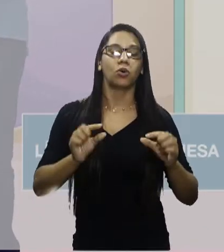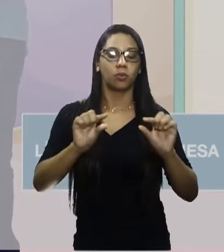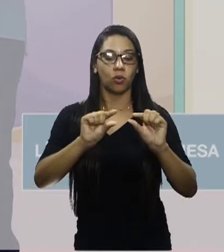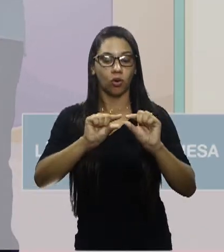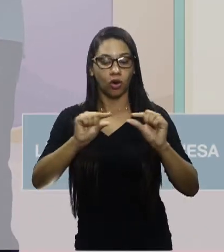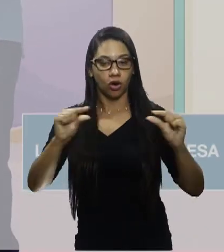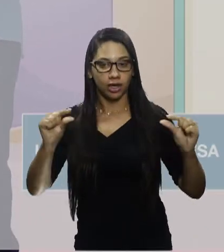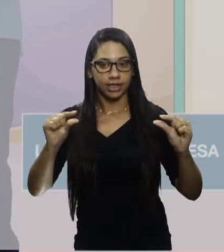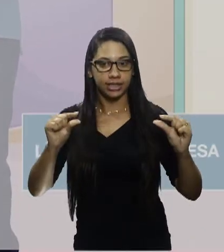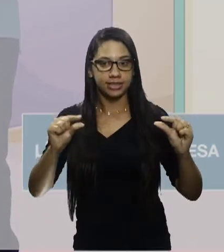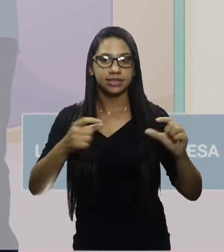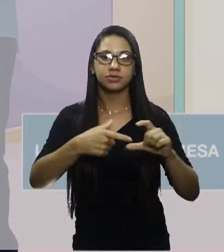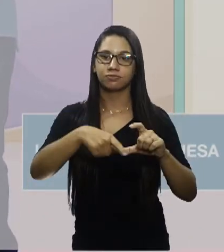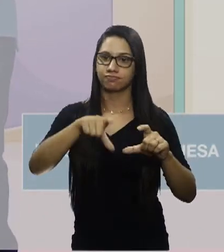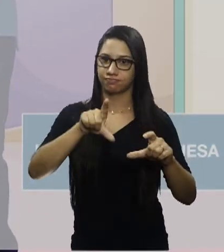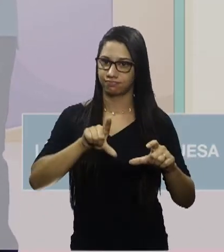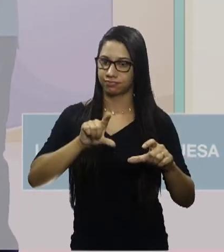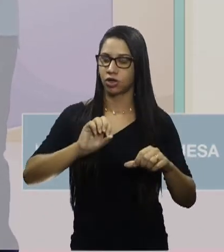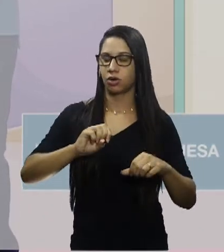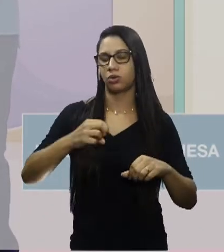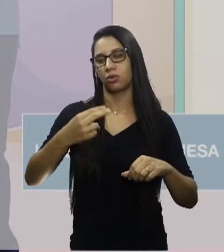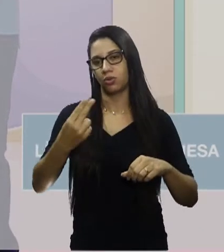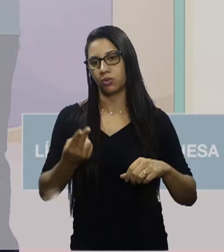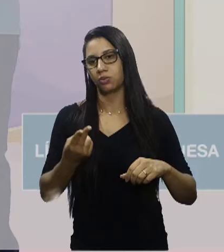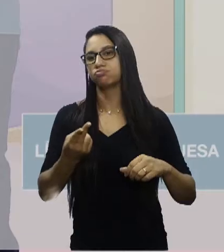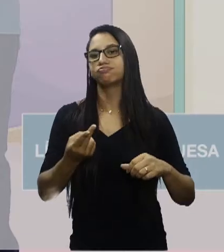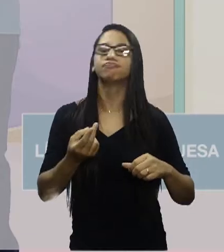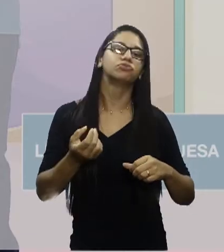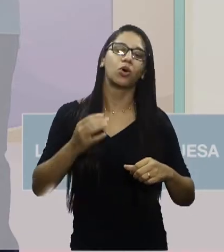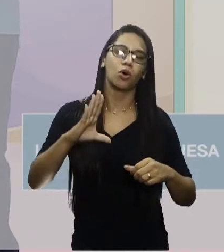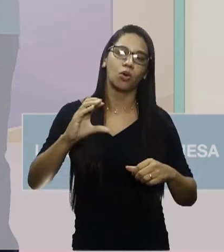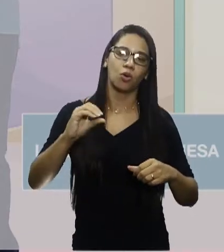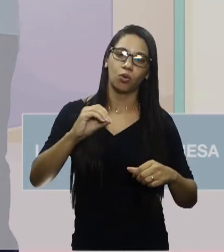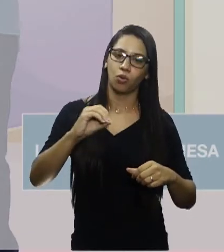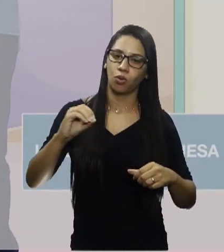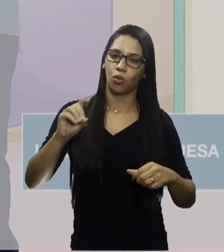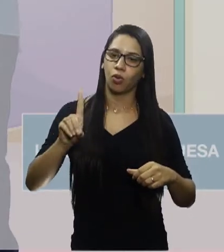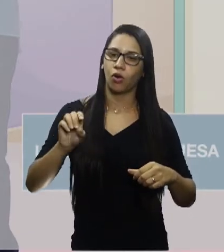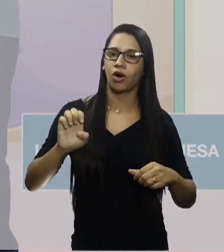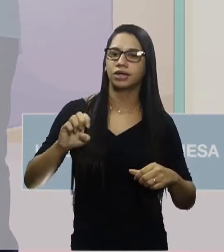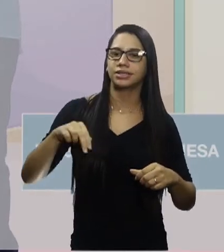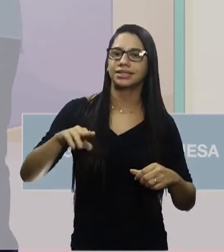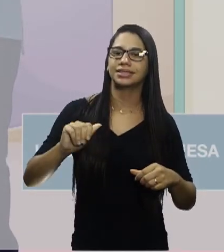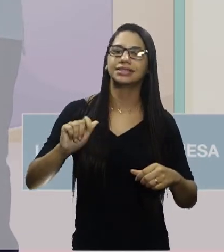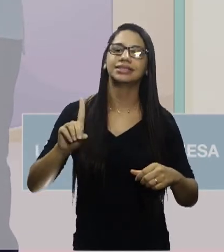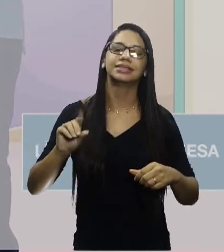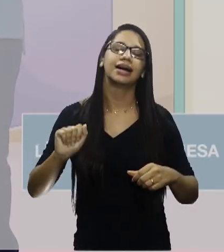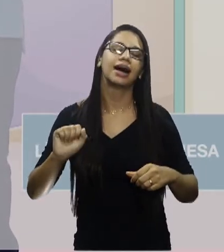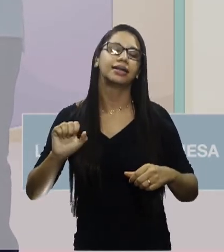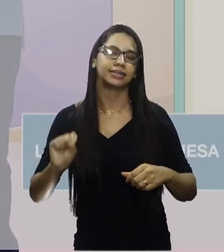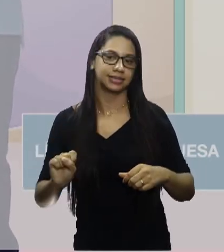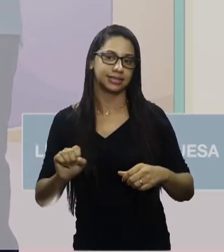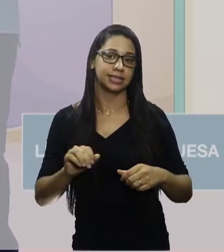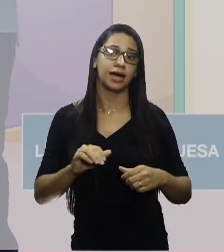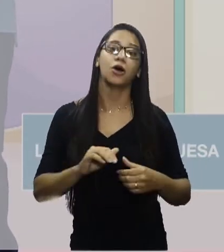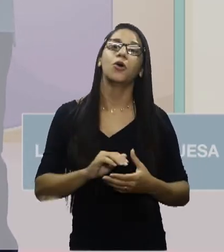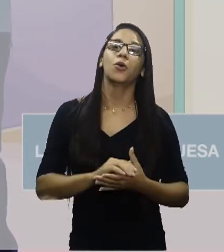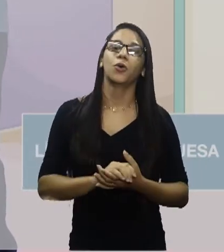ou orações coordenadas. Diante dessa análise, como podemos classificar esse período? Então,